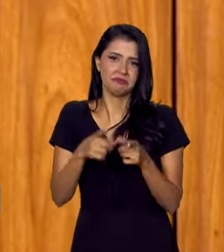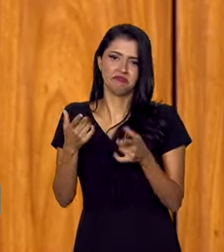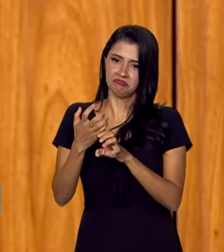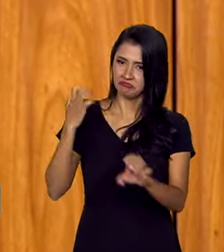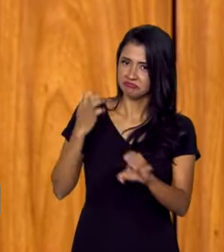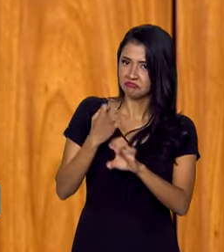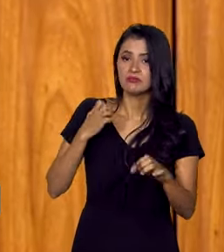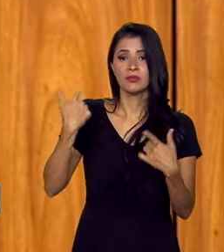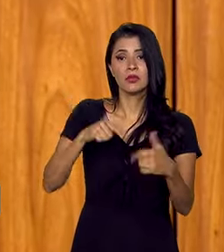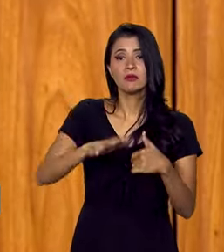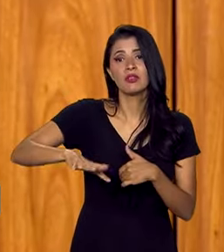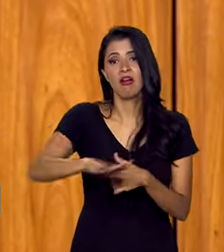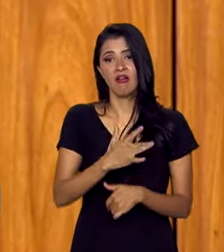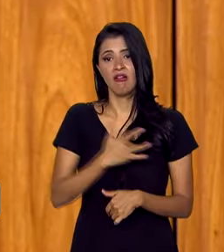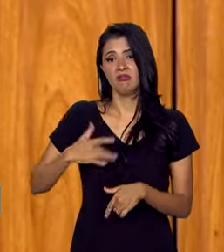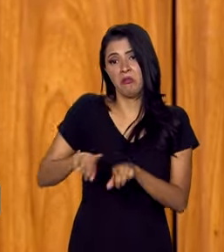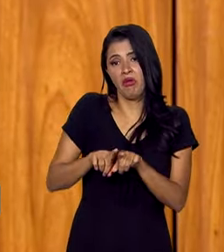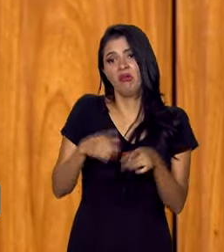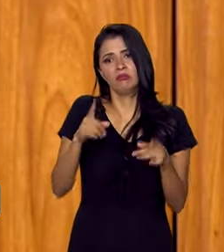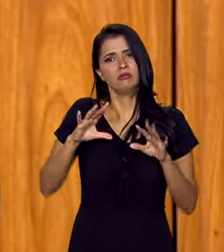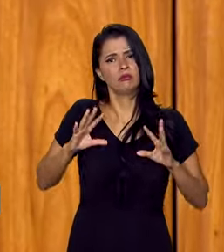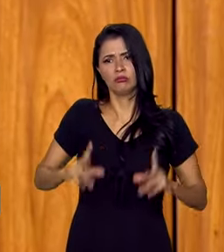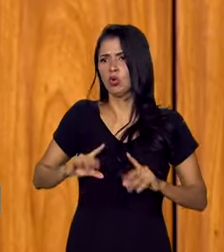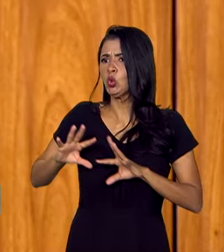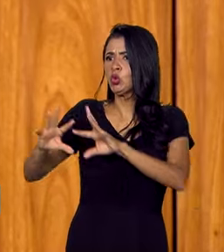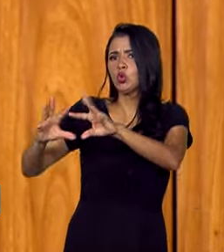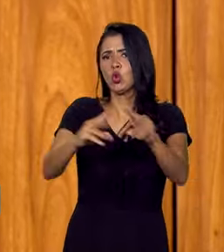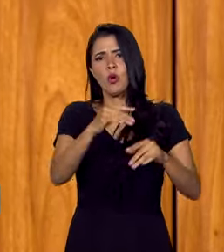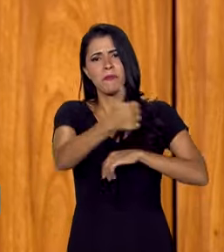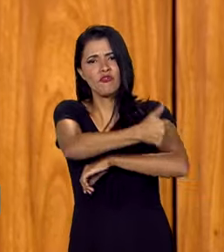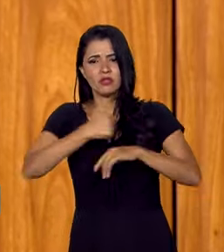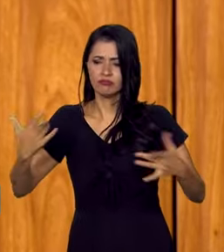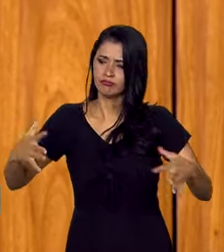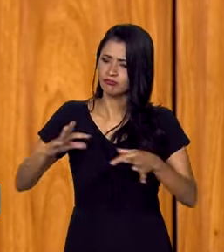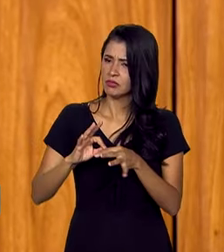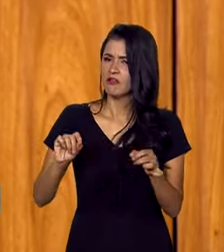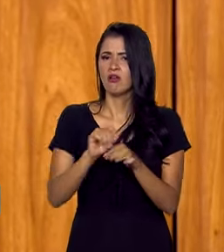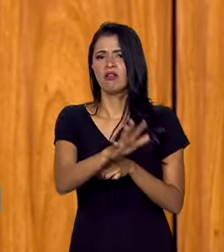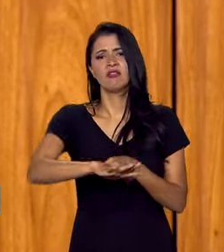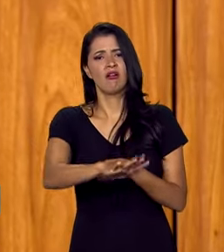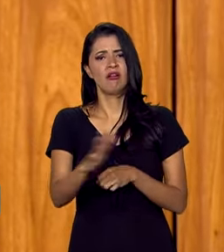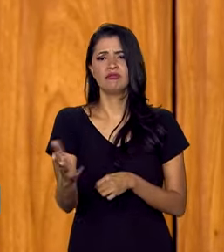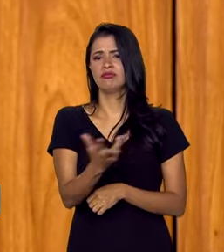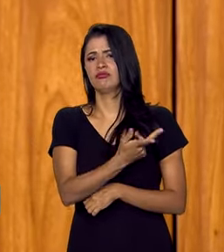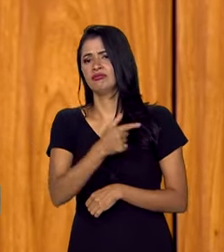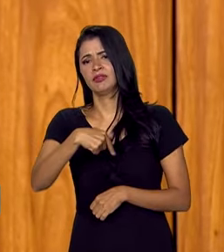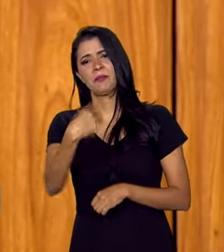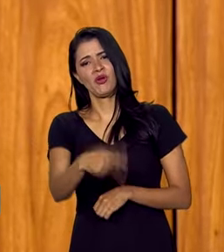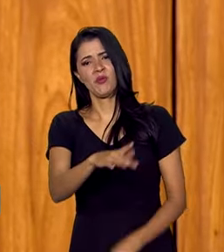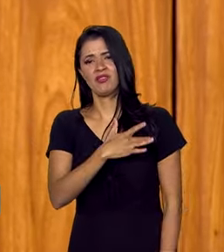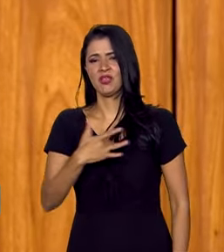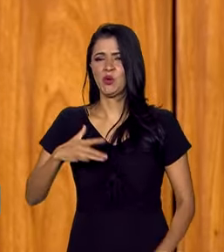engenheiros que atuam no campo sanitário, enfim, todas as profissões que unidas fazem o campo maravilhoso da